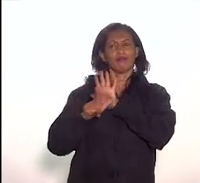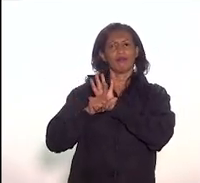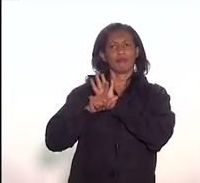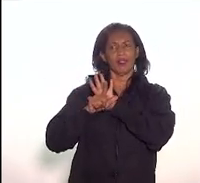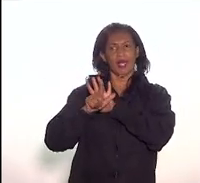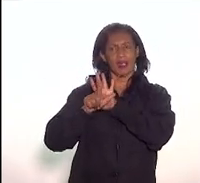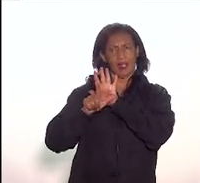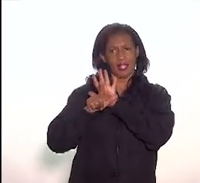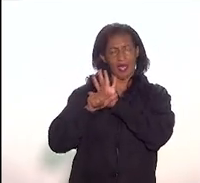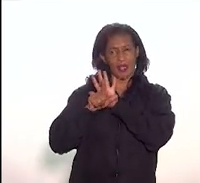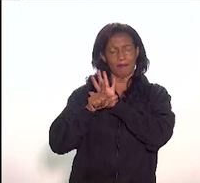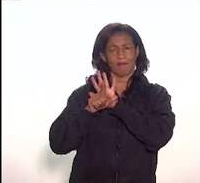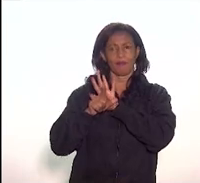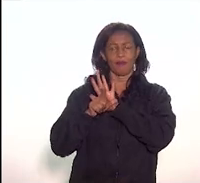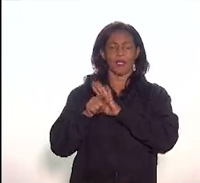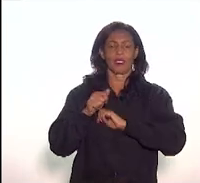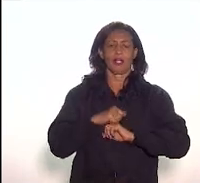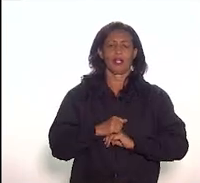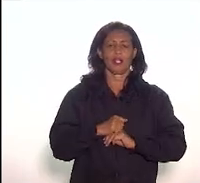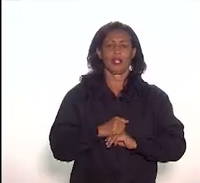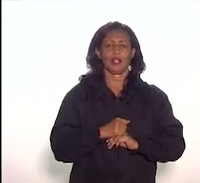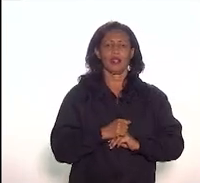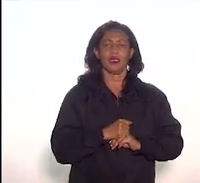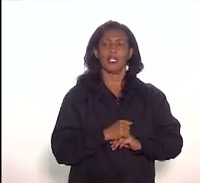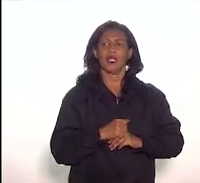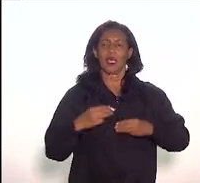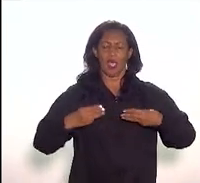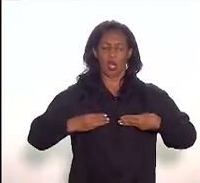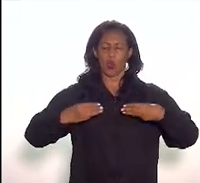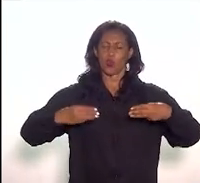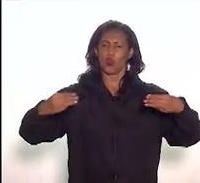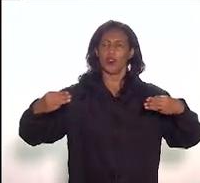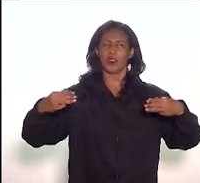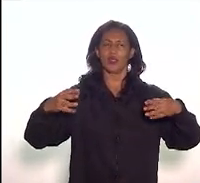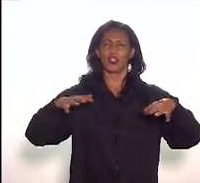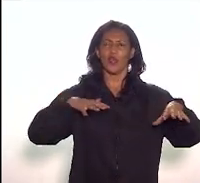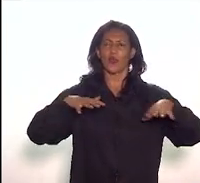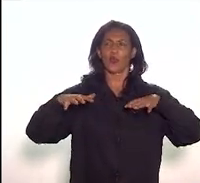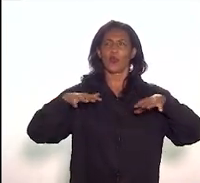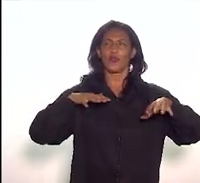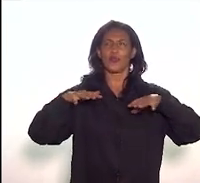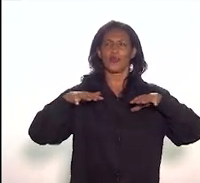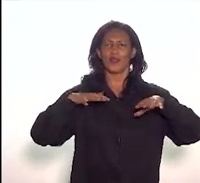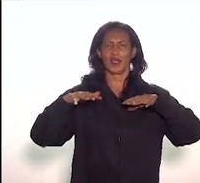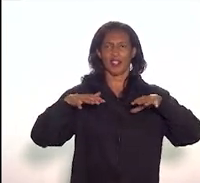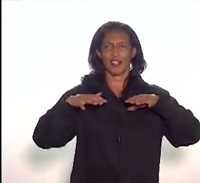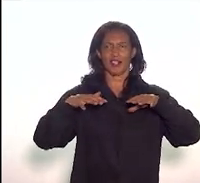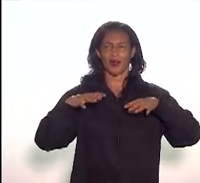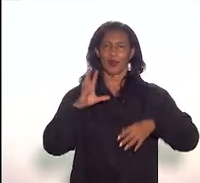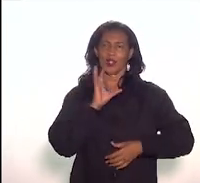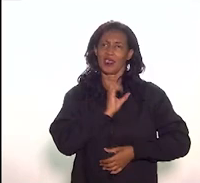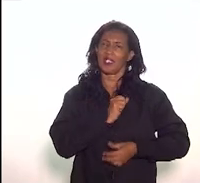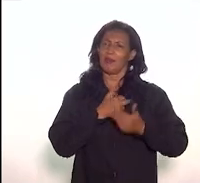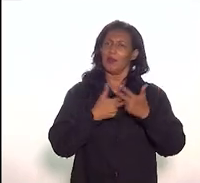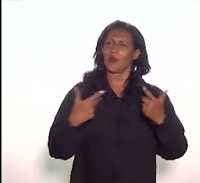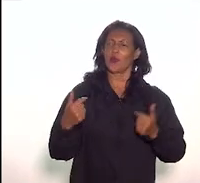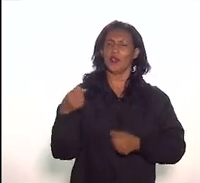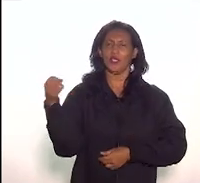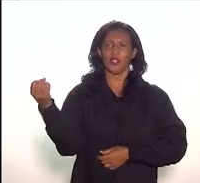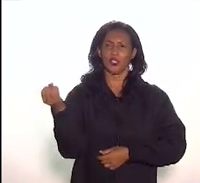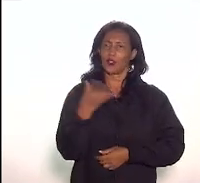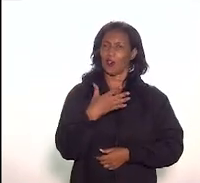museu de percurso, o apresenta como um museu em movimento que é uma coisa inovadora, salutar.